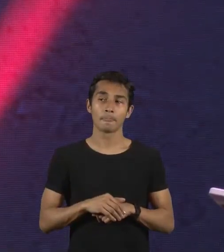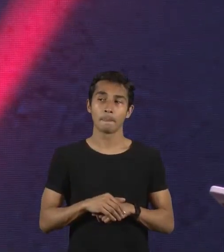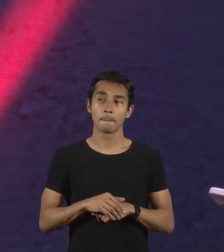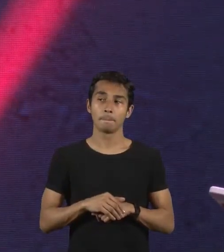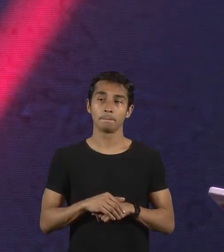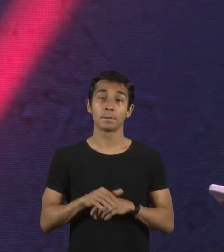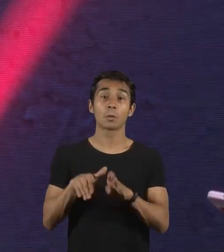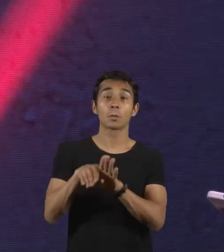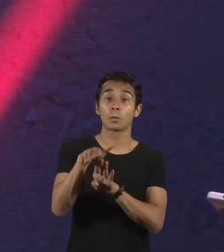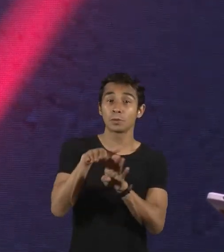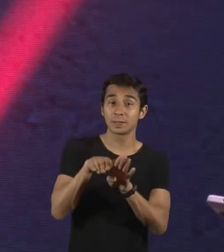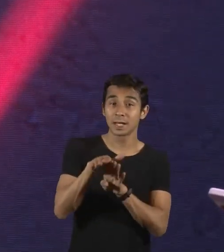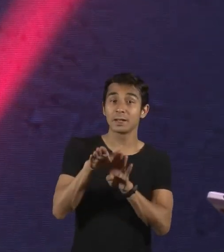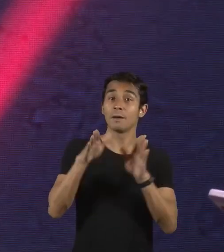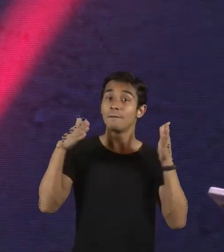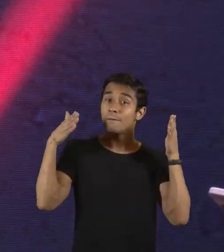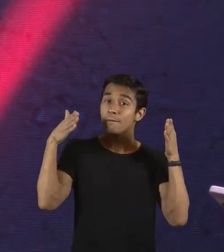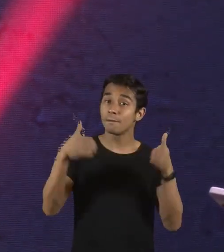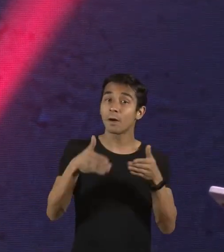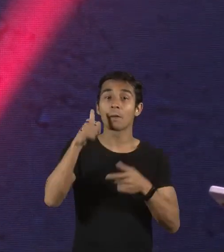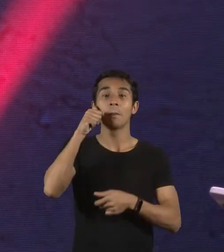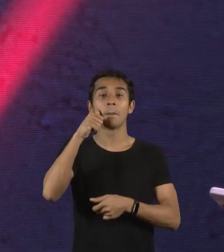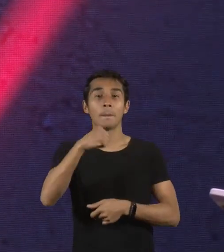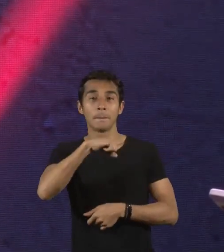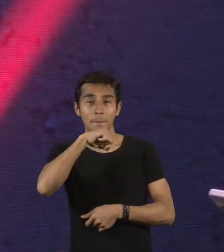mãe, pais, mãe e pai,